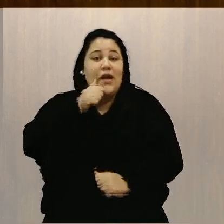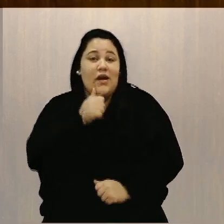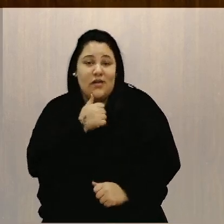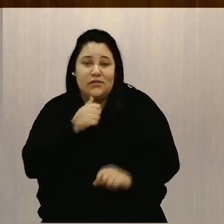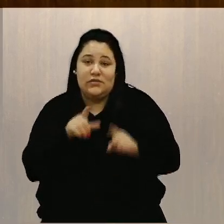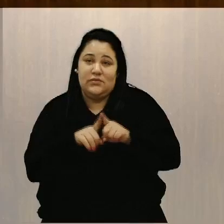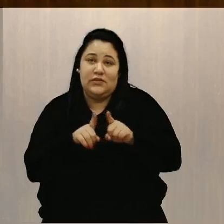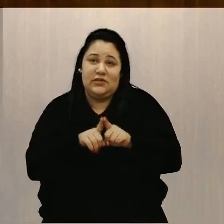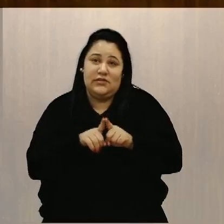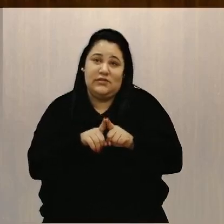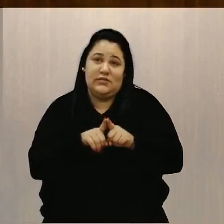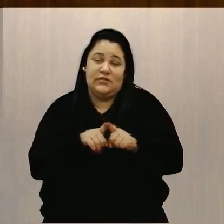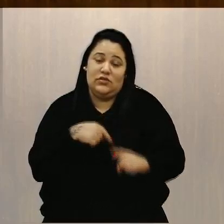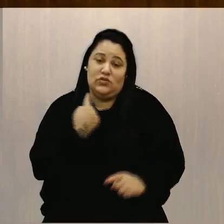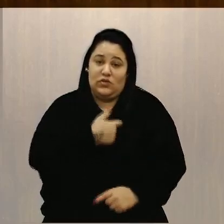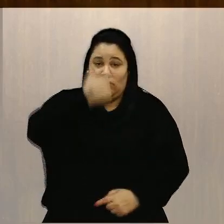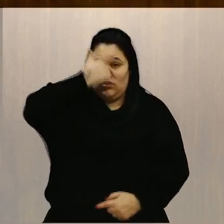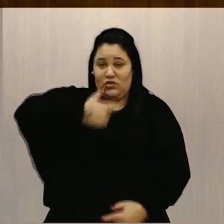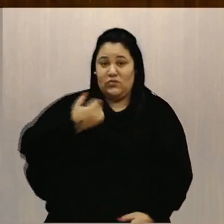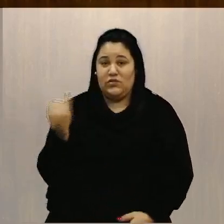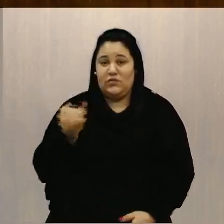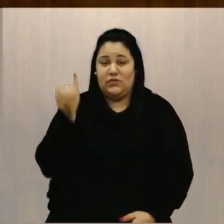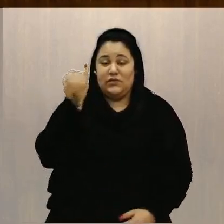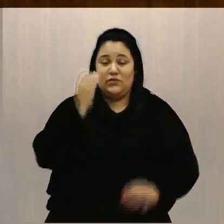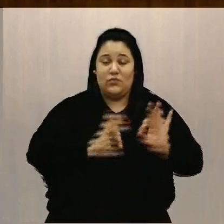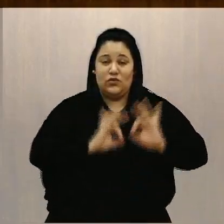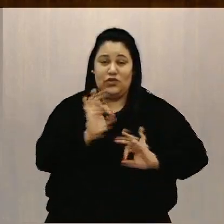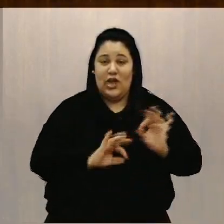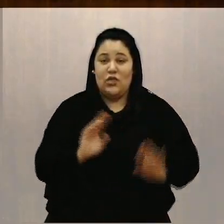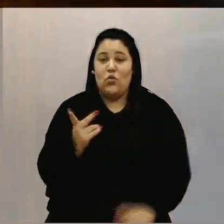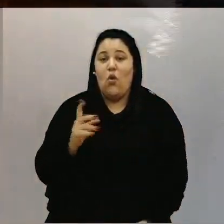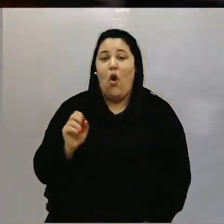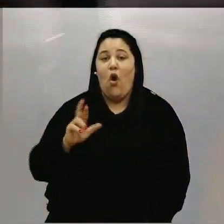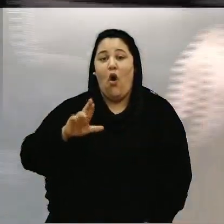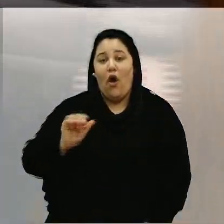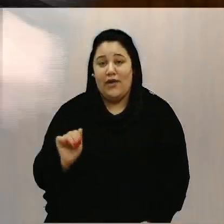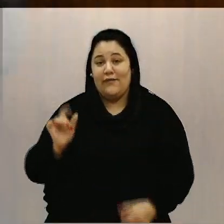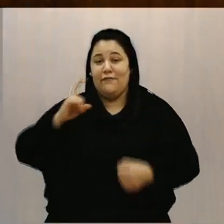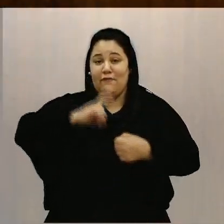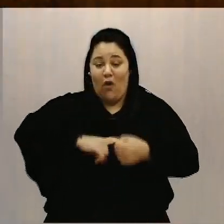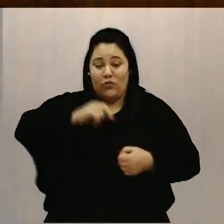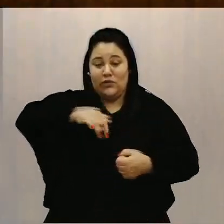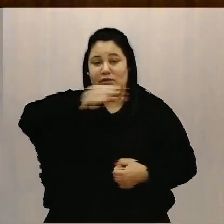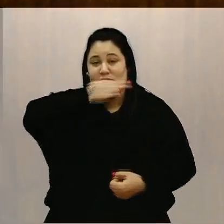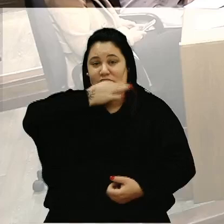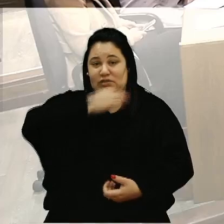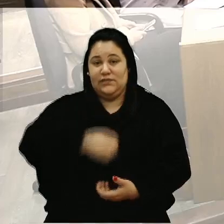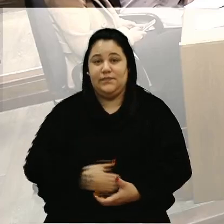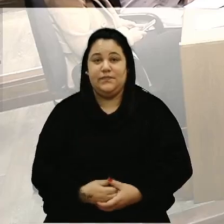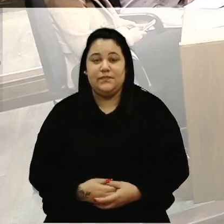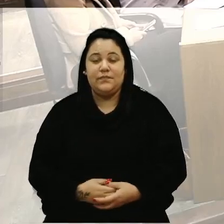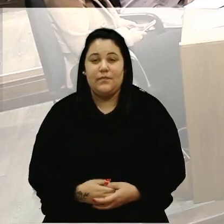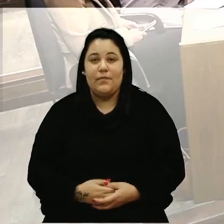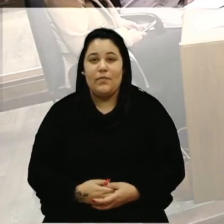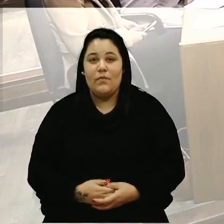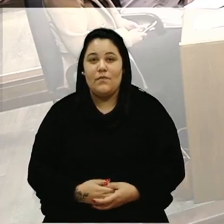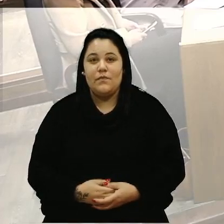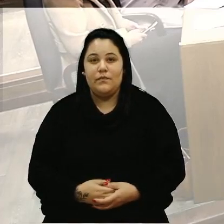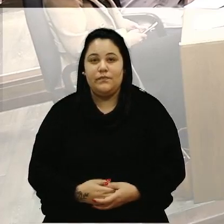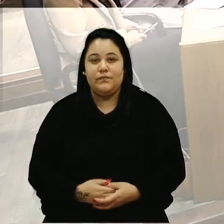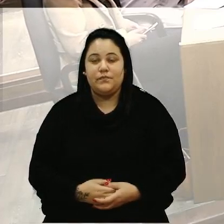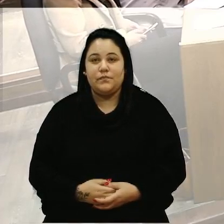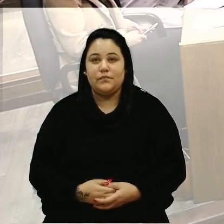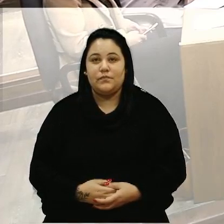nós achamos importante que o projeto Hora retorne em Caxias. E, na verdade, até